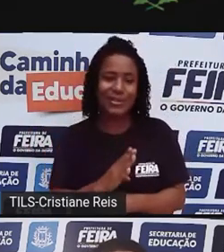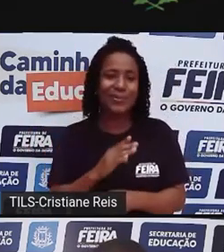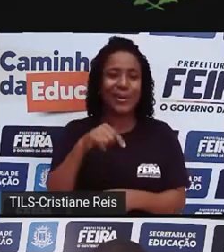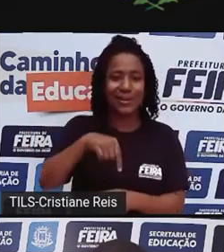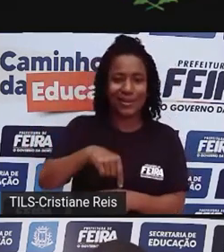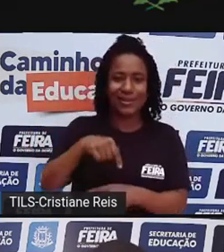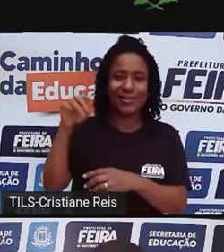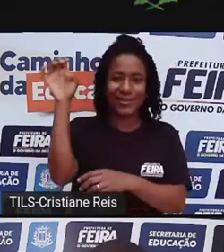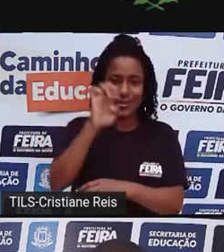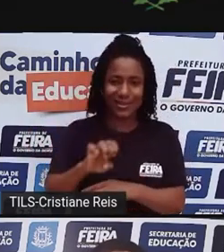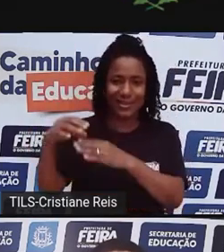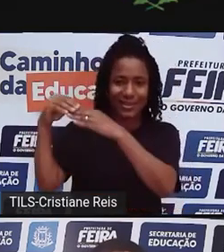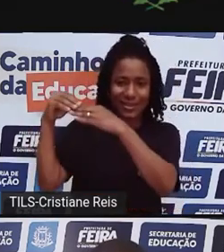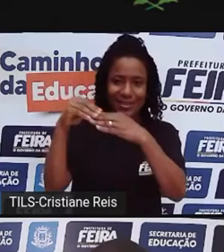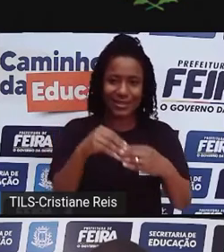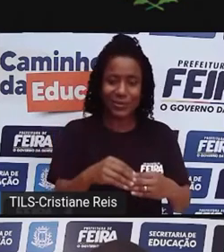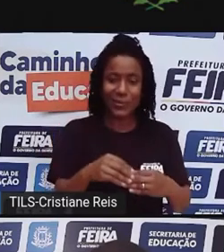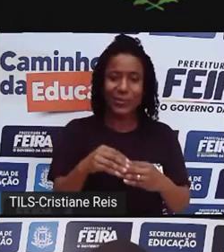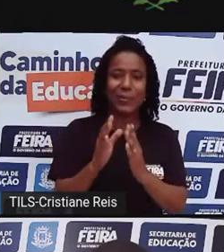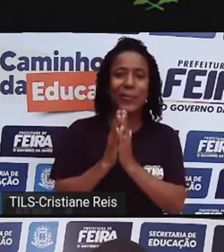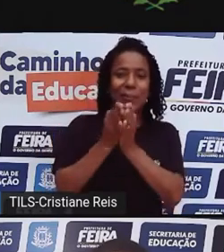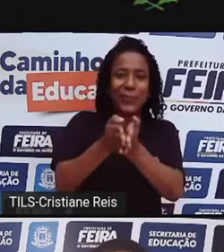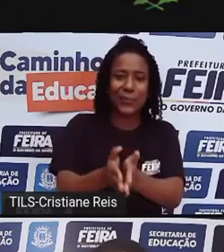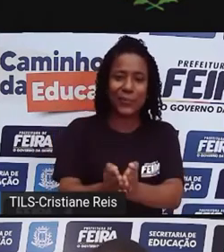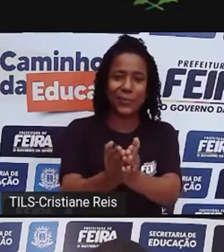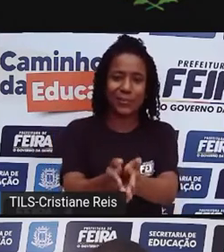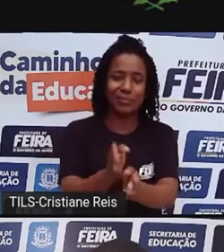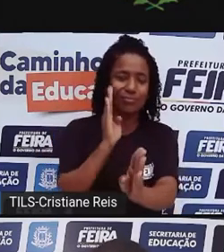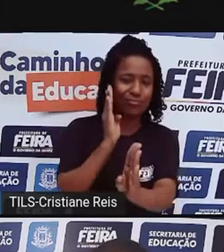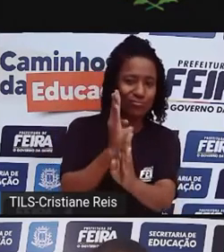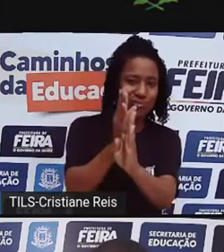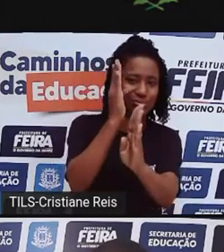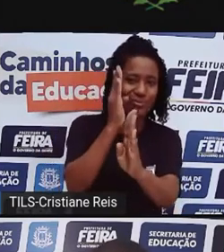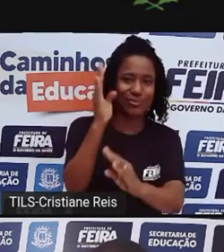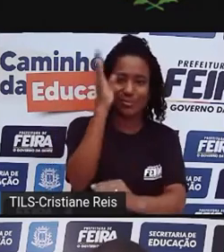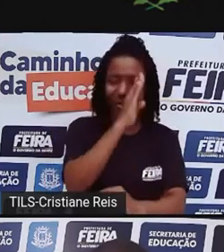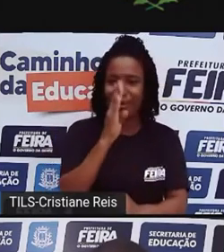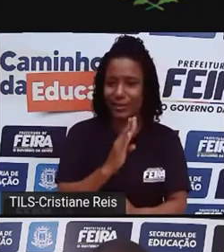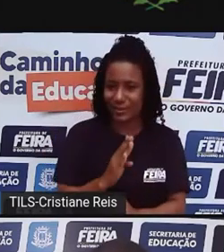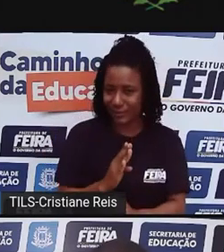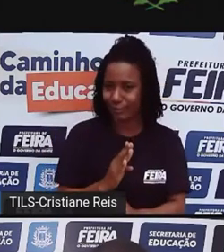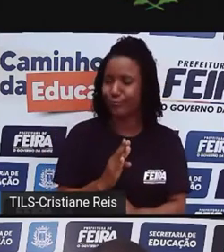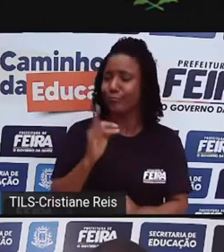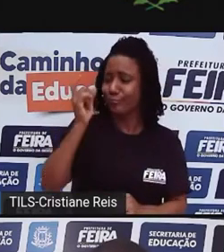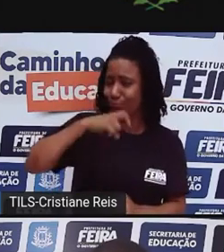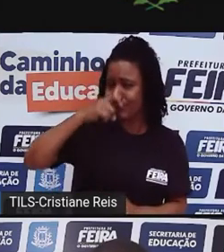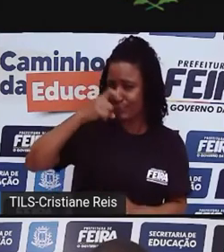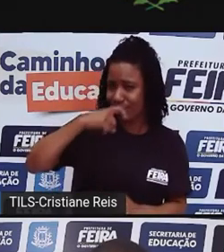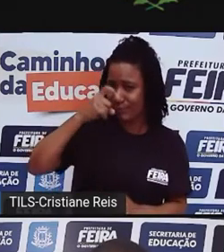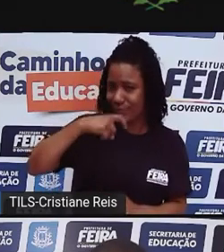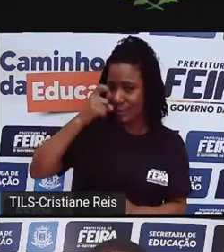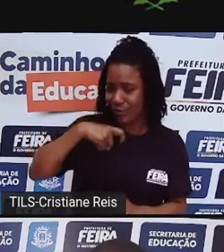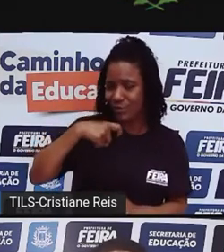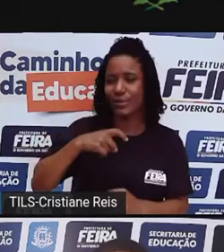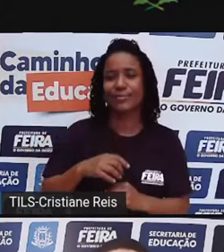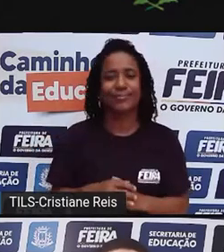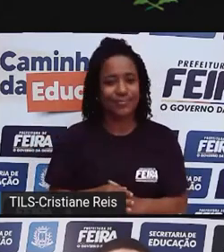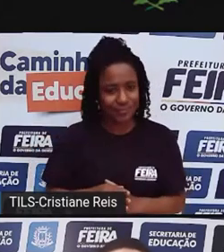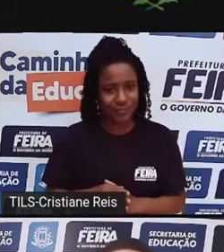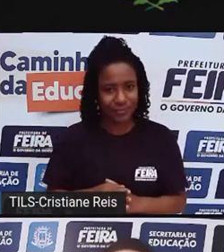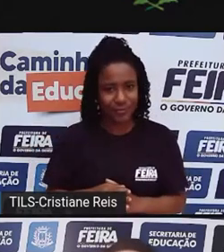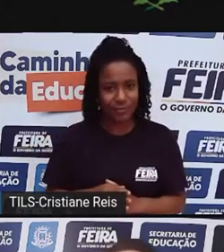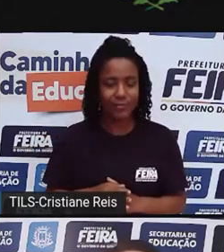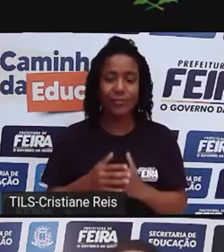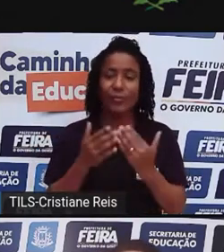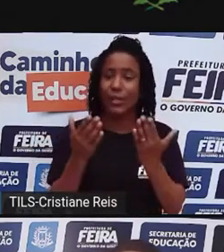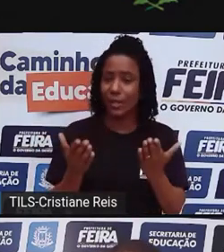Pedro Álvares Cabral, que isso é uma mentira, já começa daí. A decolonialidade tem esse intuito de tornar credível